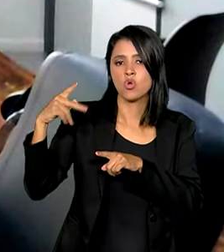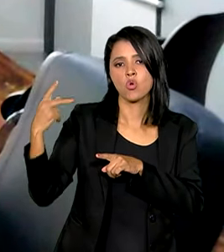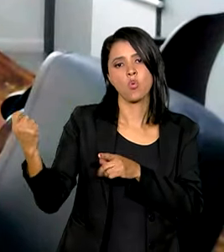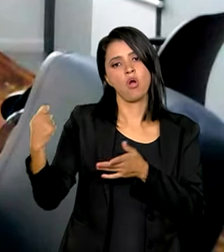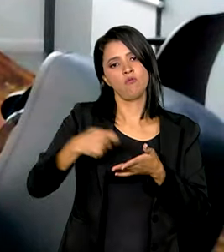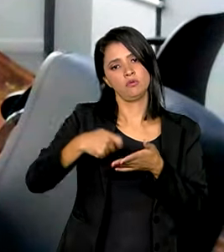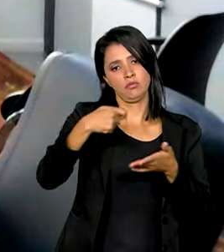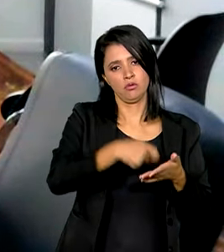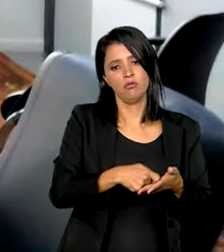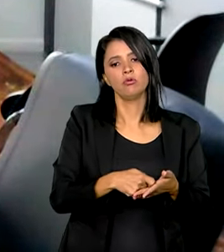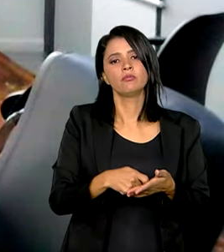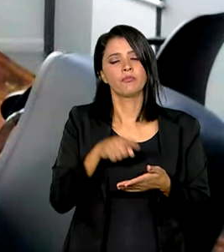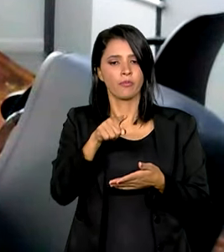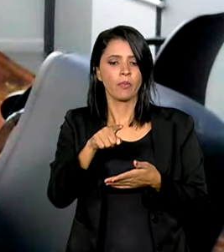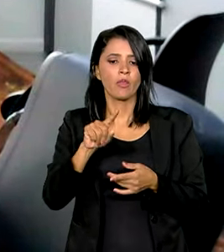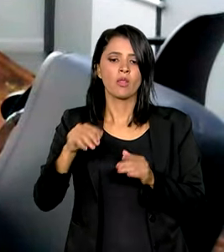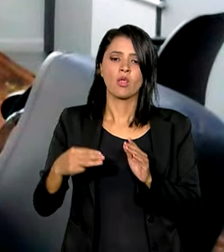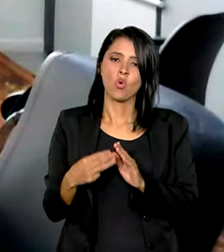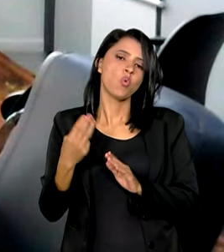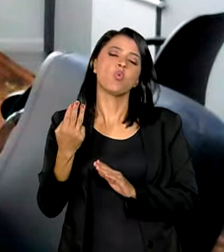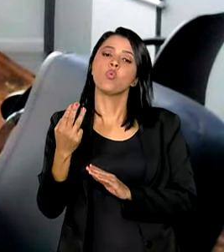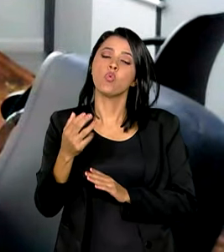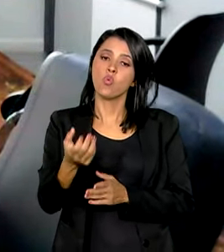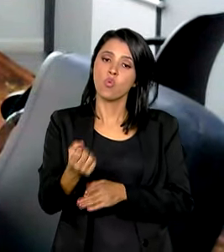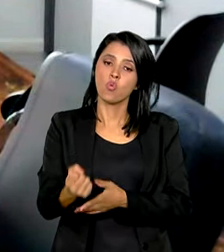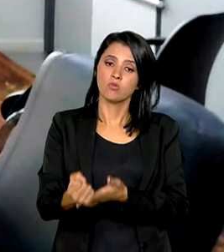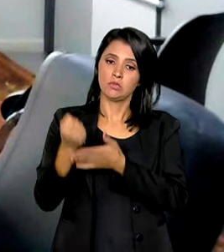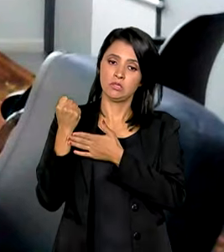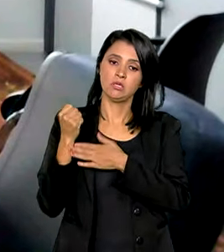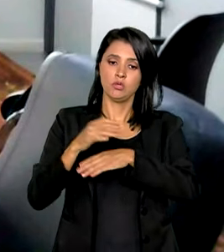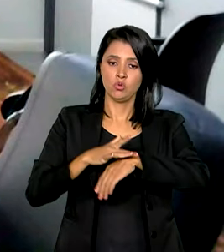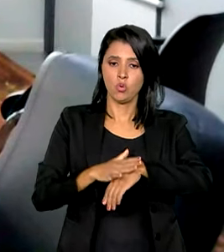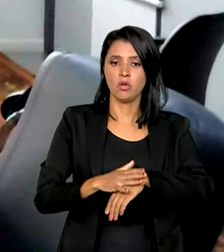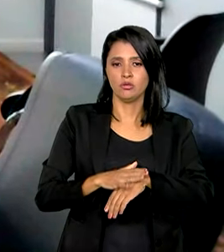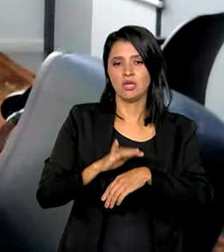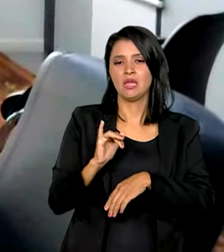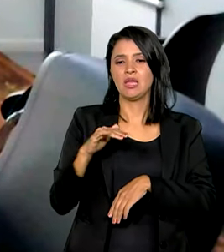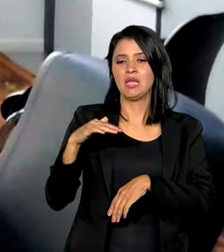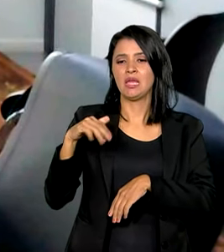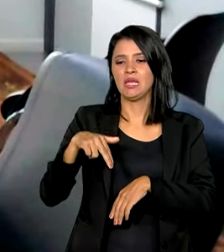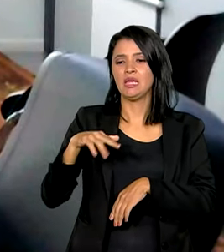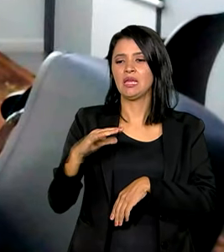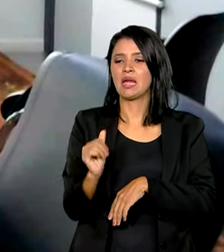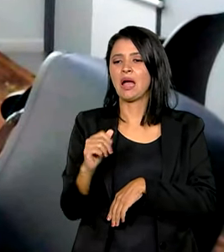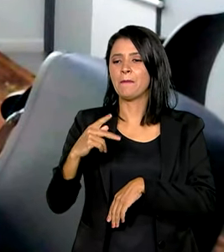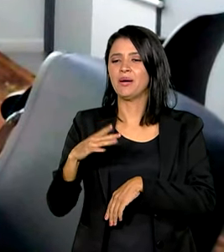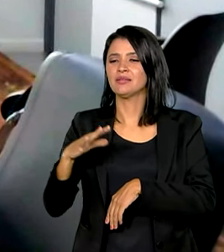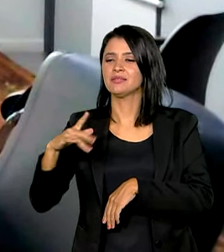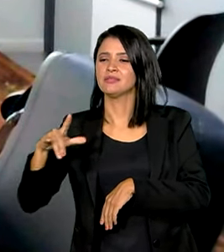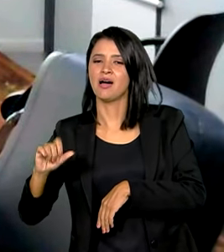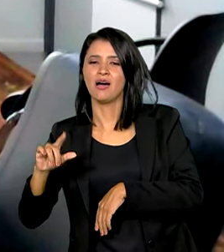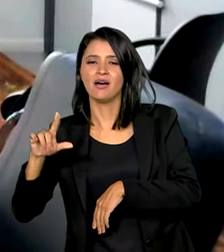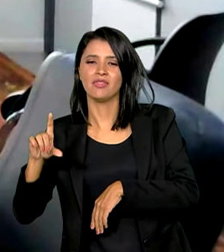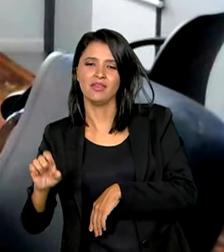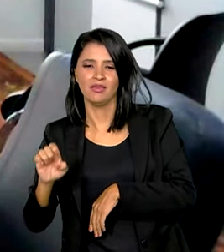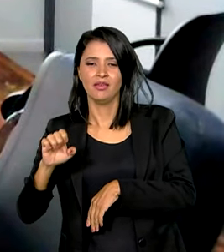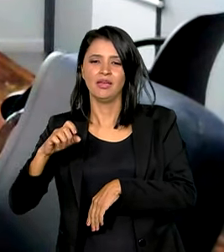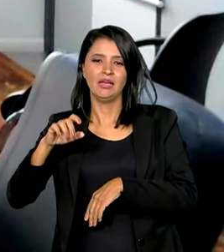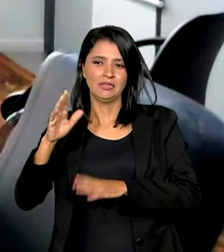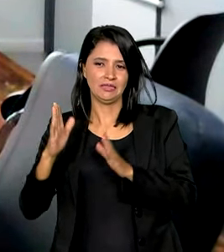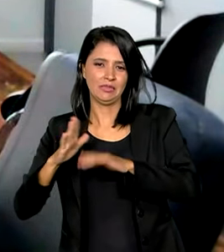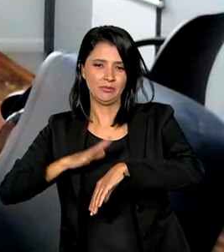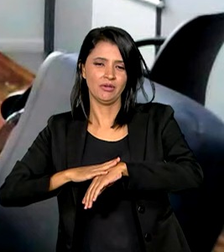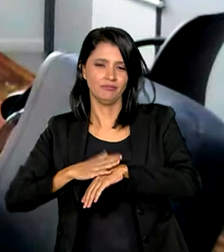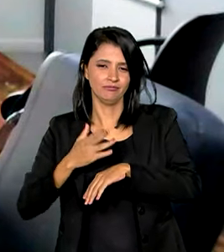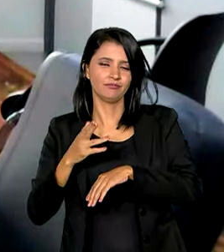a sua contribuição. O antigo auxílio-doença, hoje tem o nome de auxílio-incapacidade temporária, mas ainda as pessoas usam muito o nome